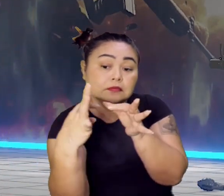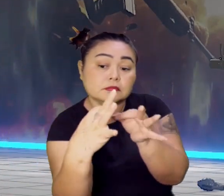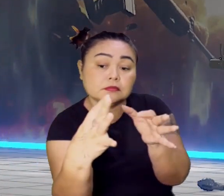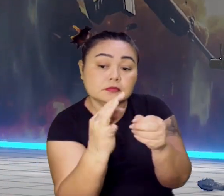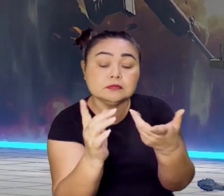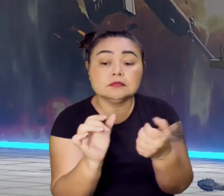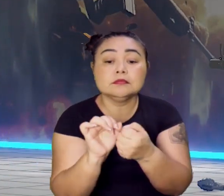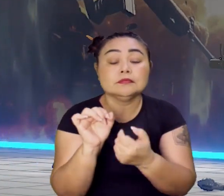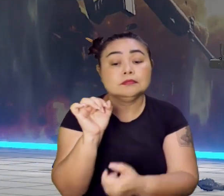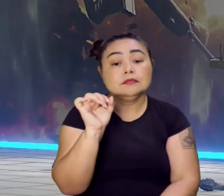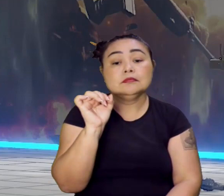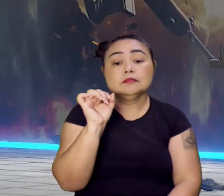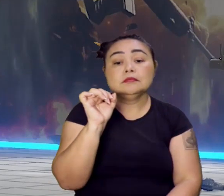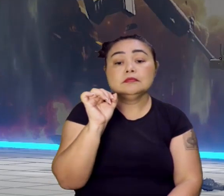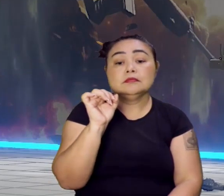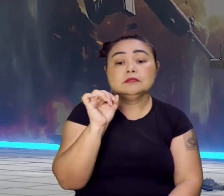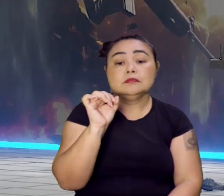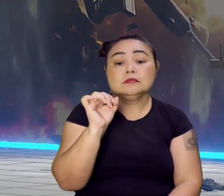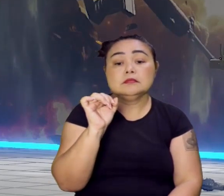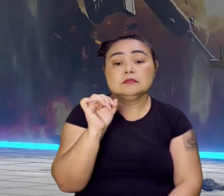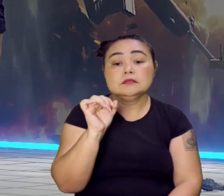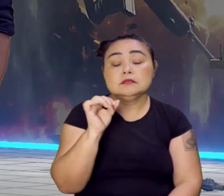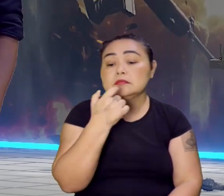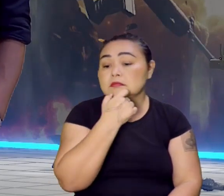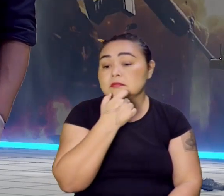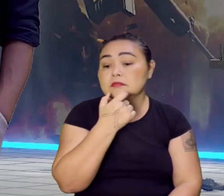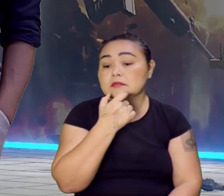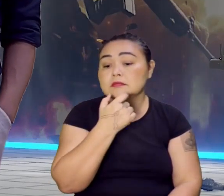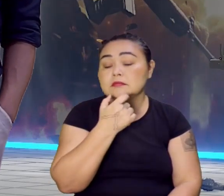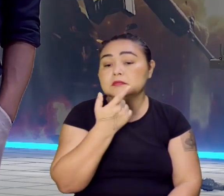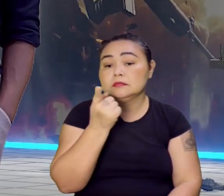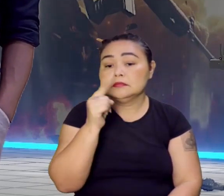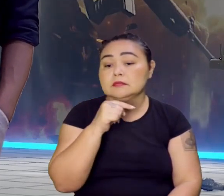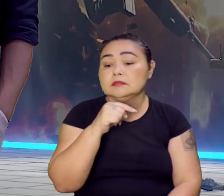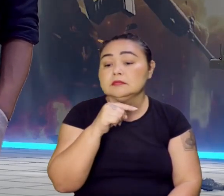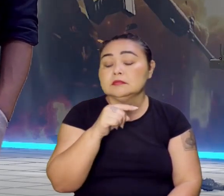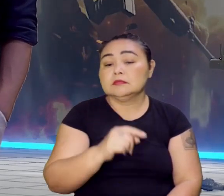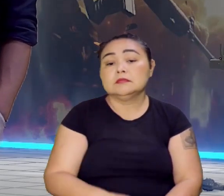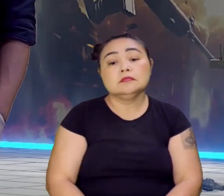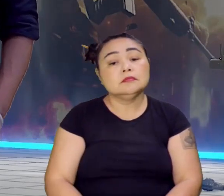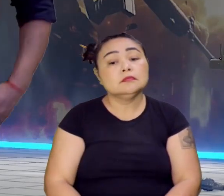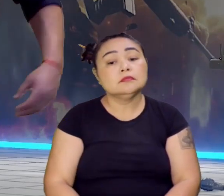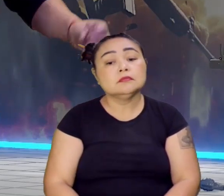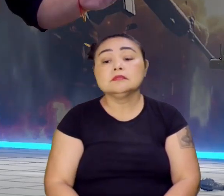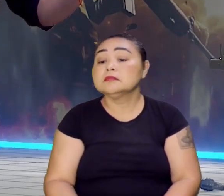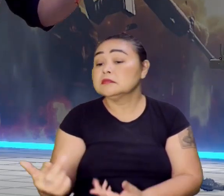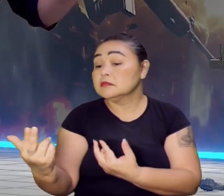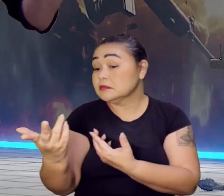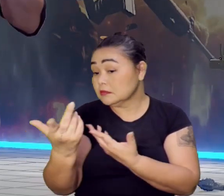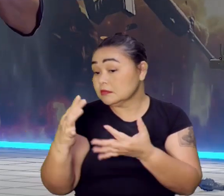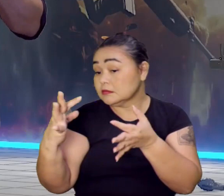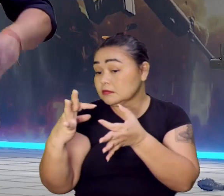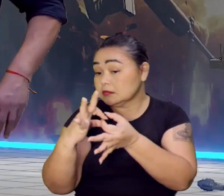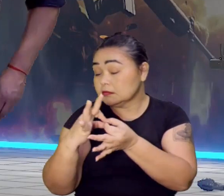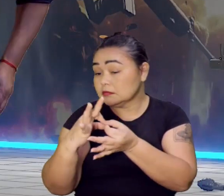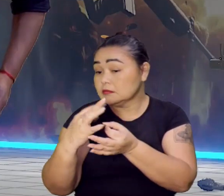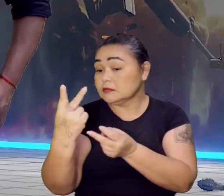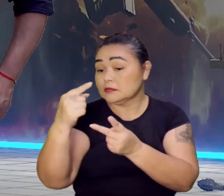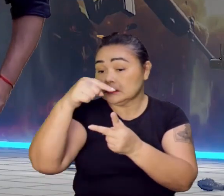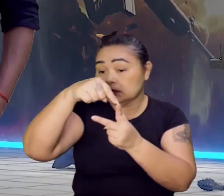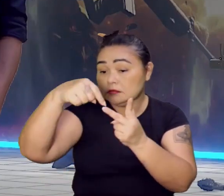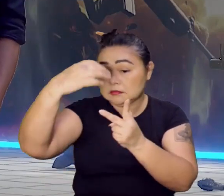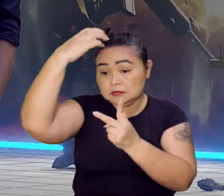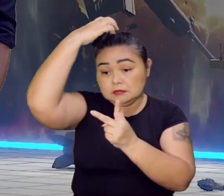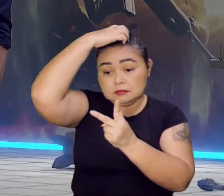Ibérica. Ou ali é o Reino Unido da Inglaterra. A União Ibérica vai ser isso. Duas coroas se